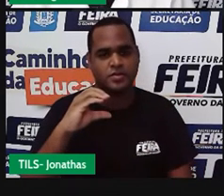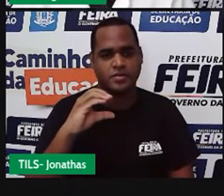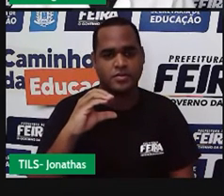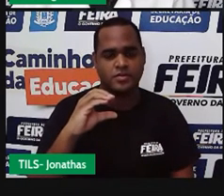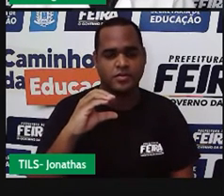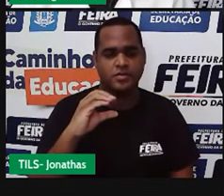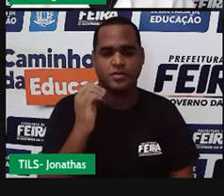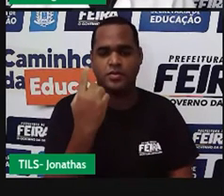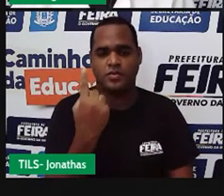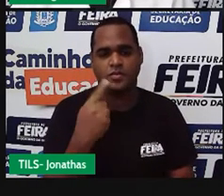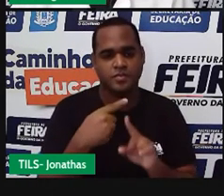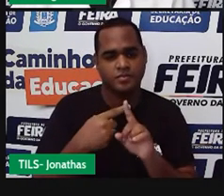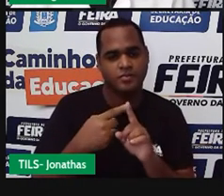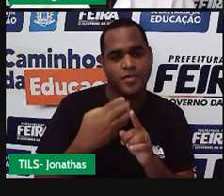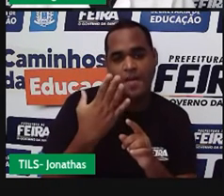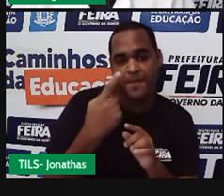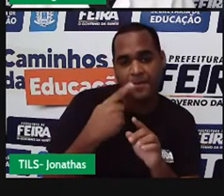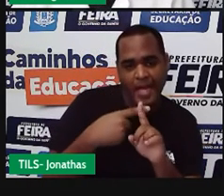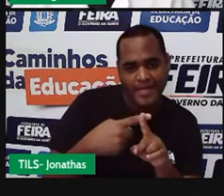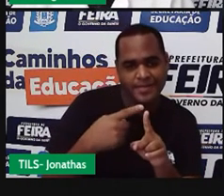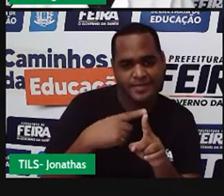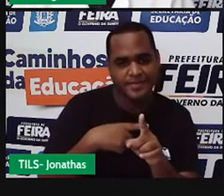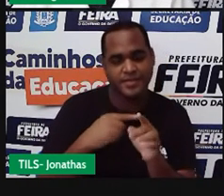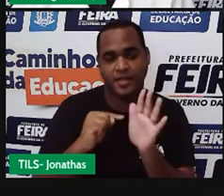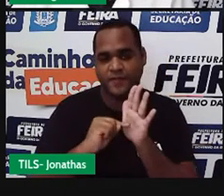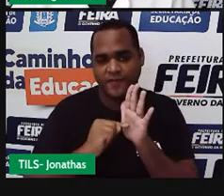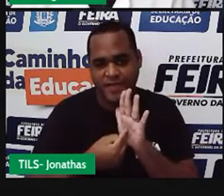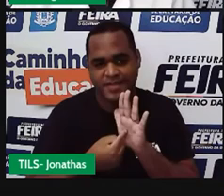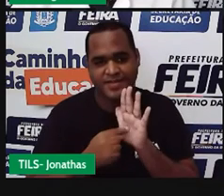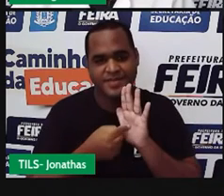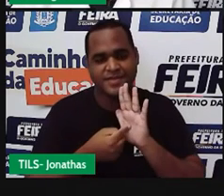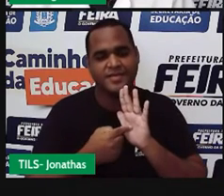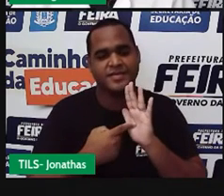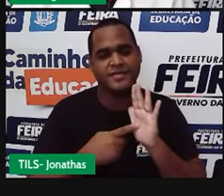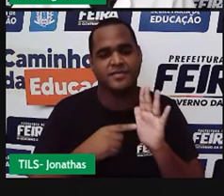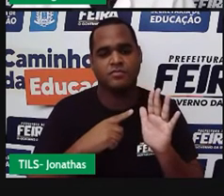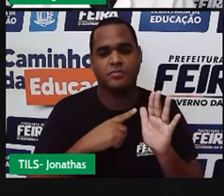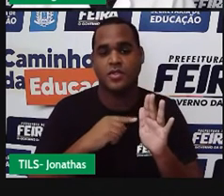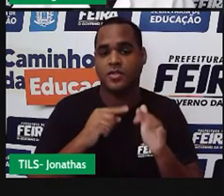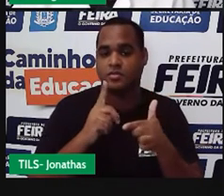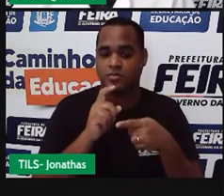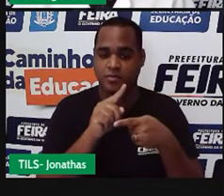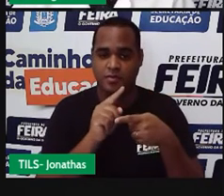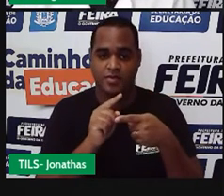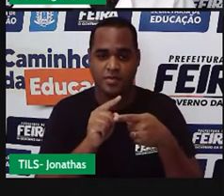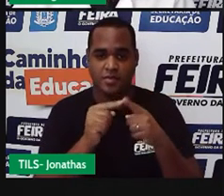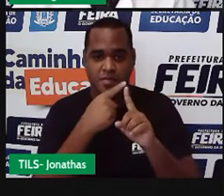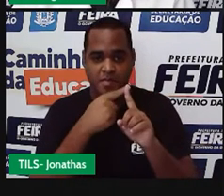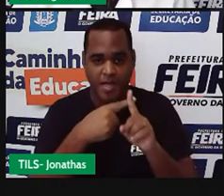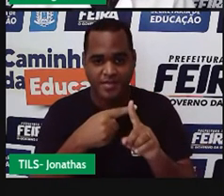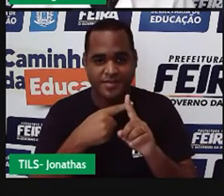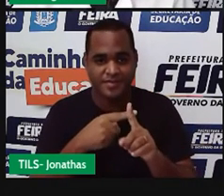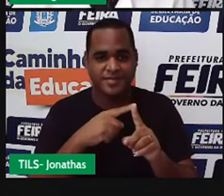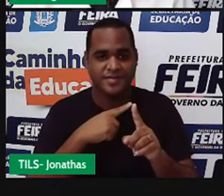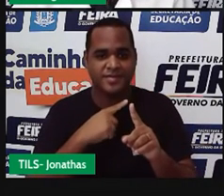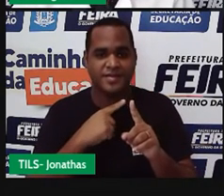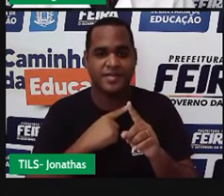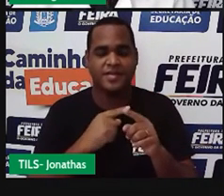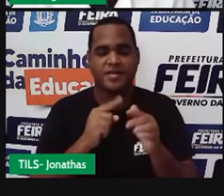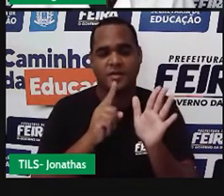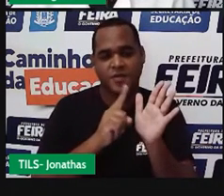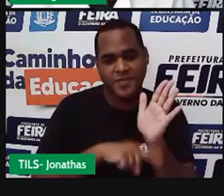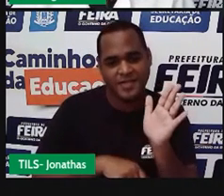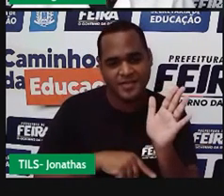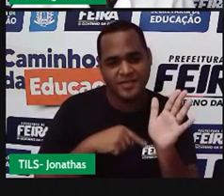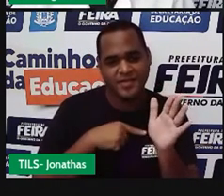de mais, você tem uma conta de vezes, você tem outra conta de mais, uma conta de menos